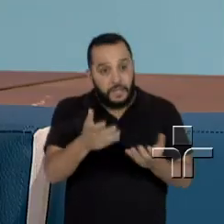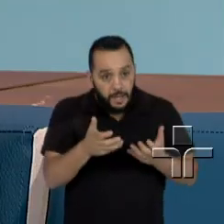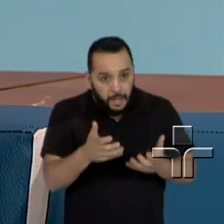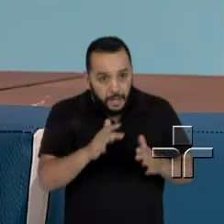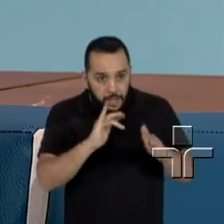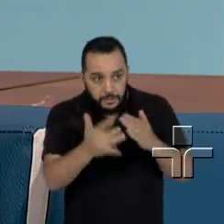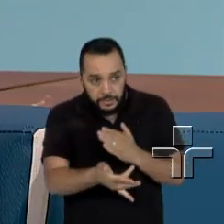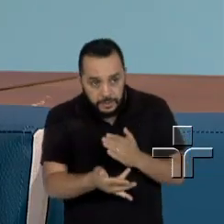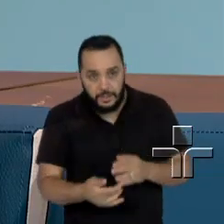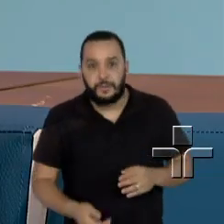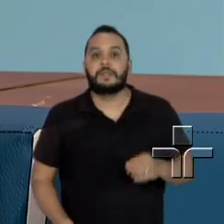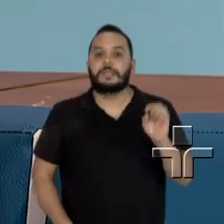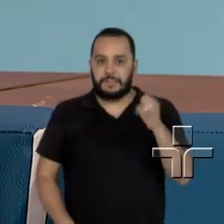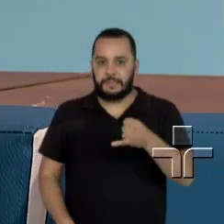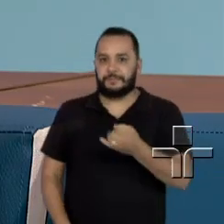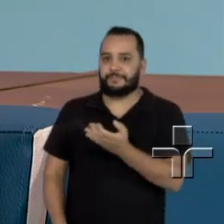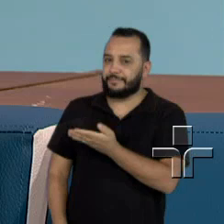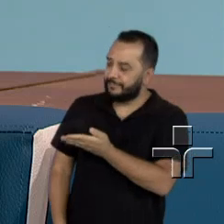Sim.